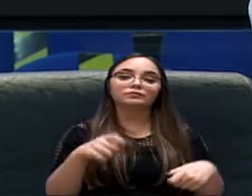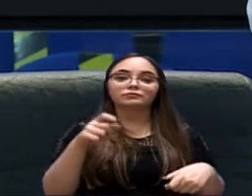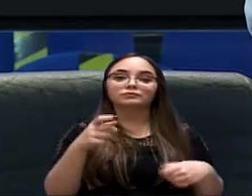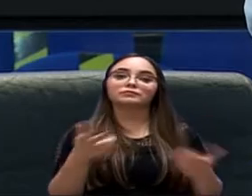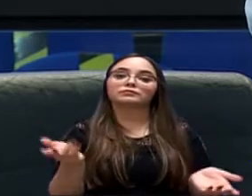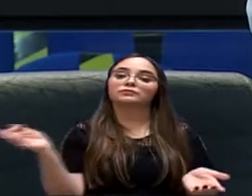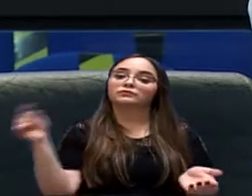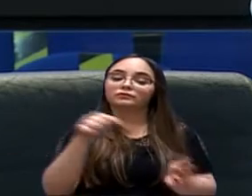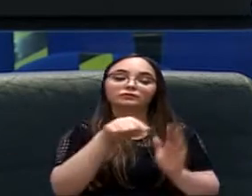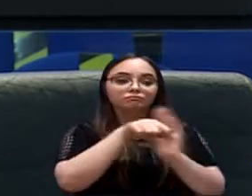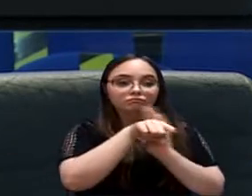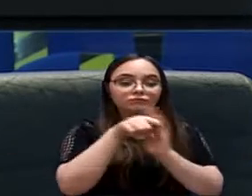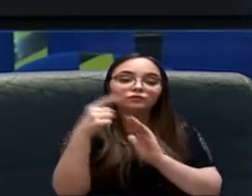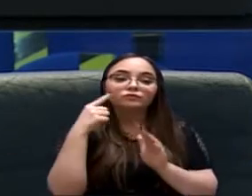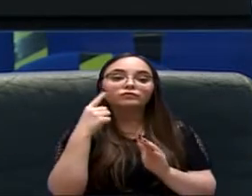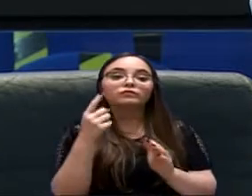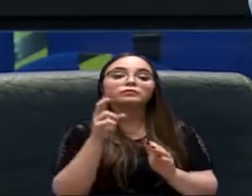vizinhança?